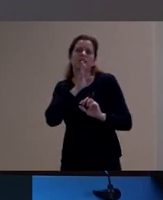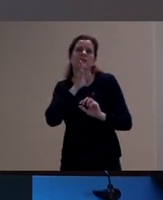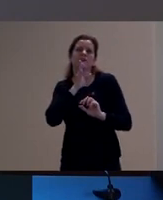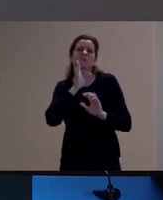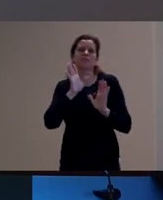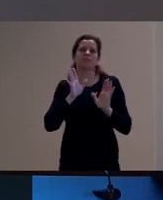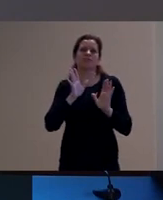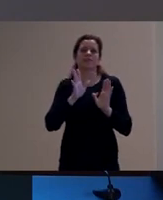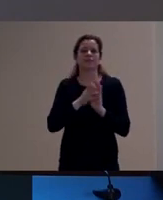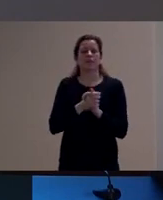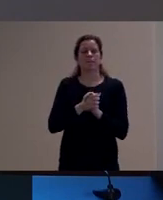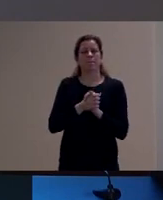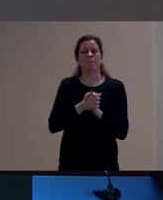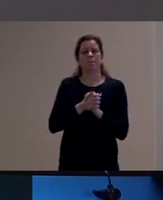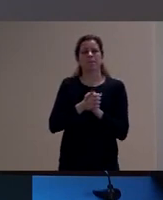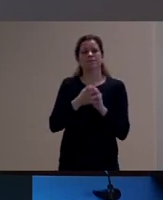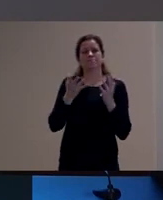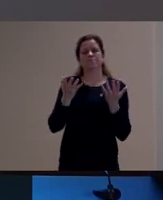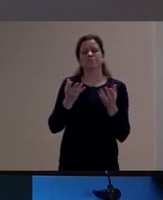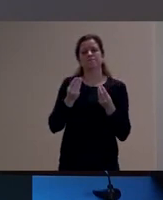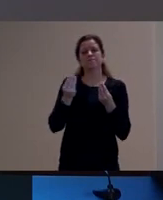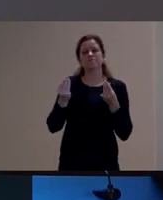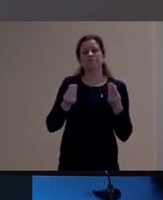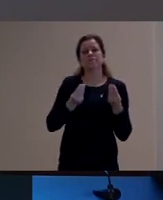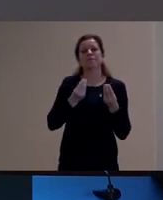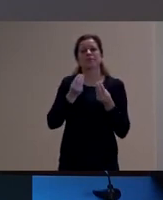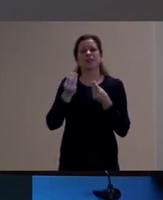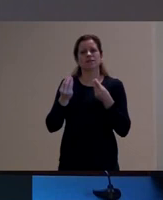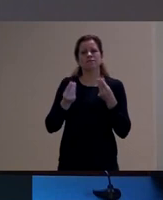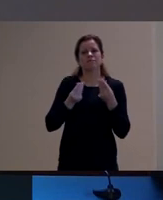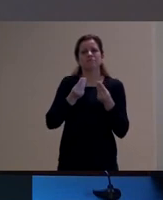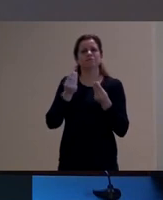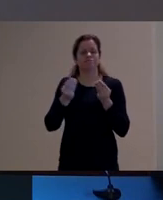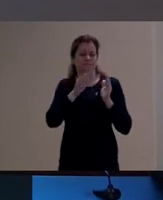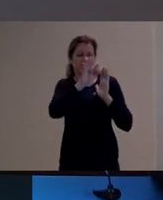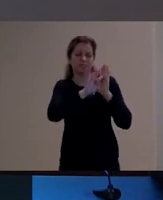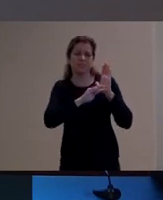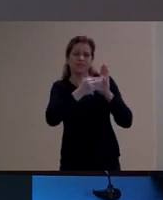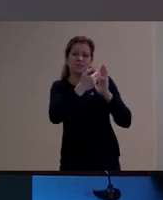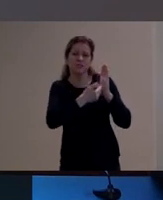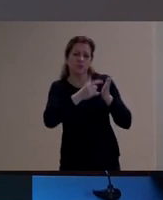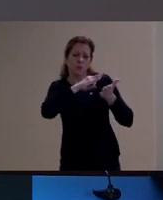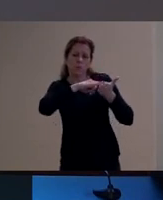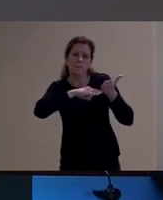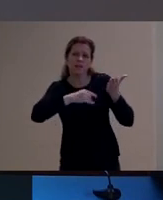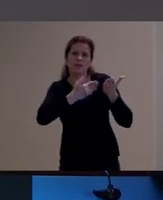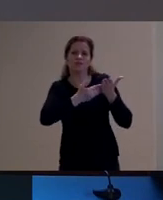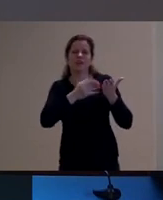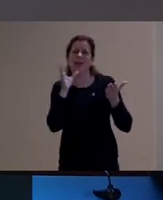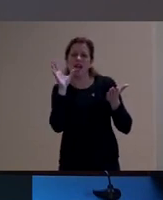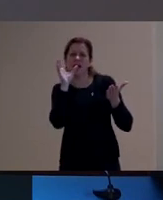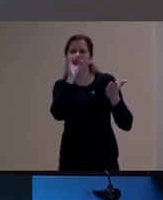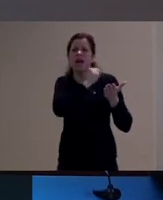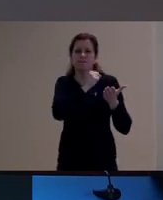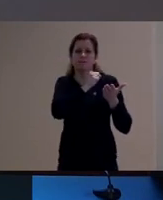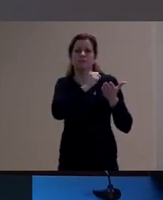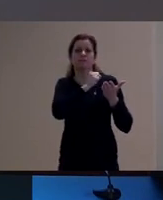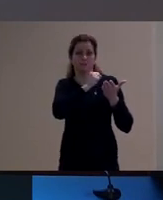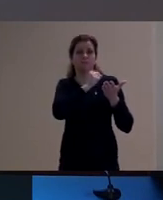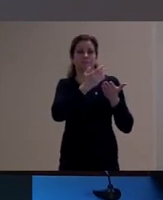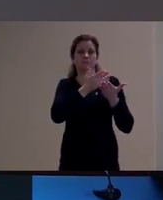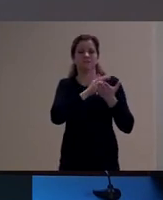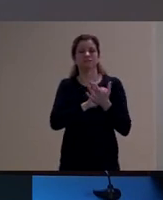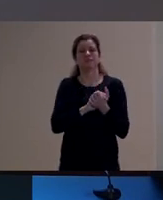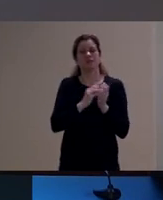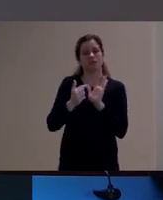ainda que de uma forma um pouco breve, nos documentos da rede, como, sobretudo a Márcia